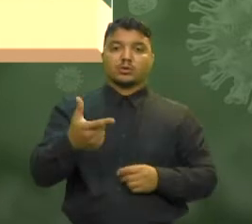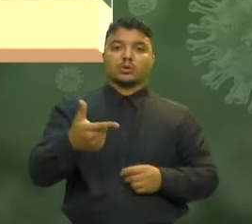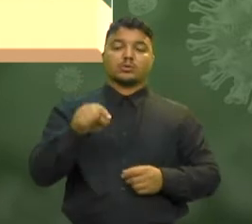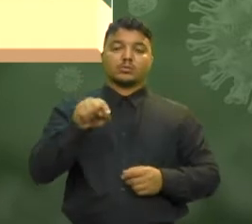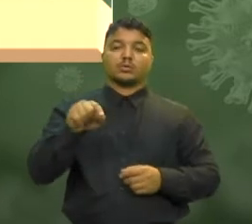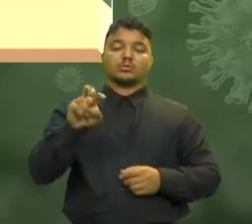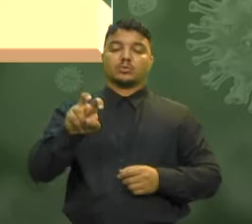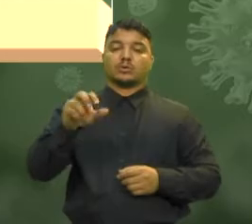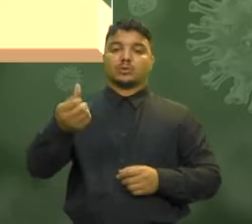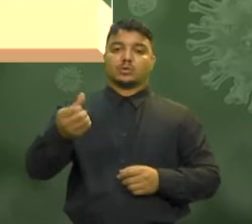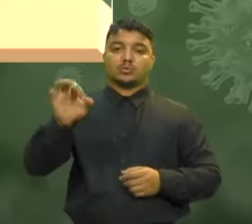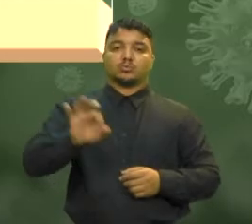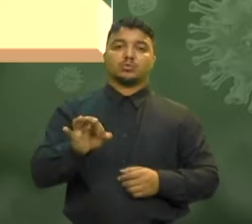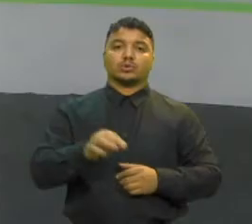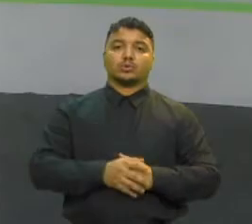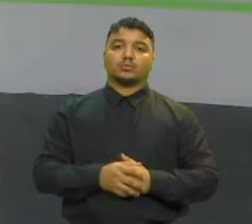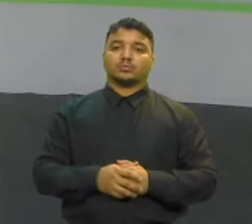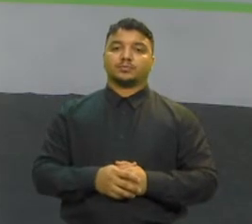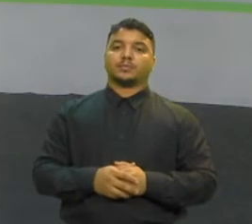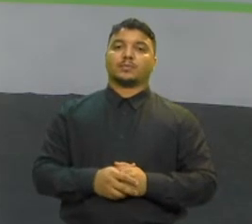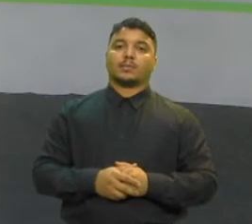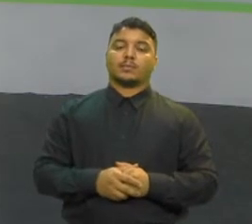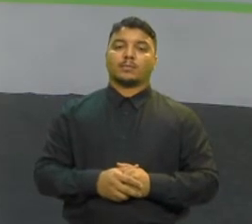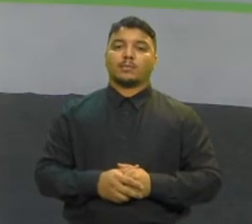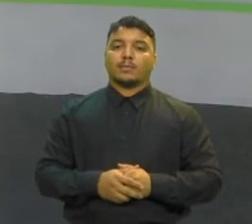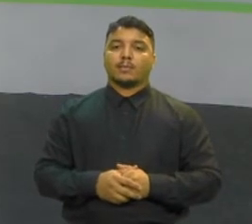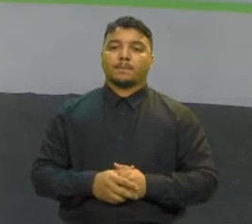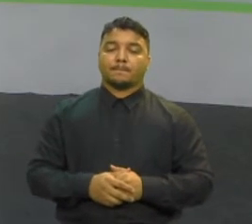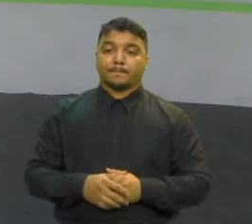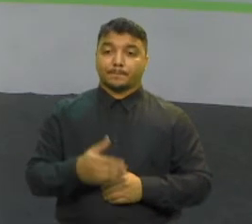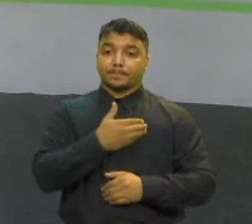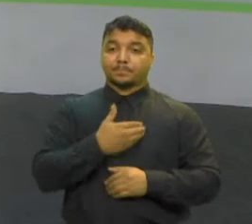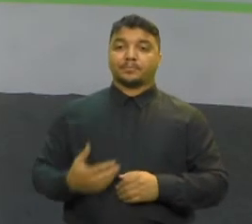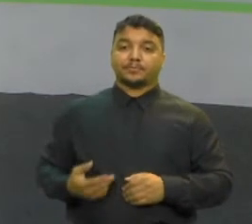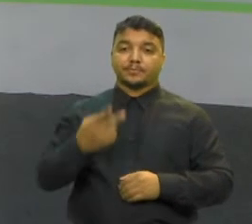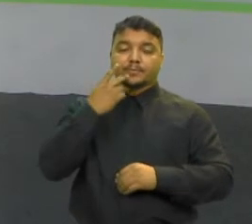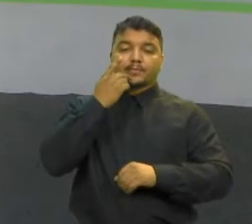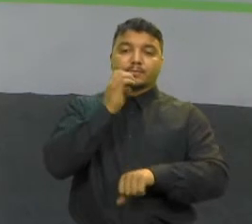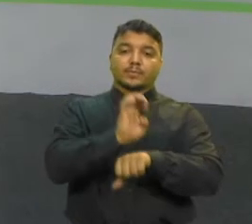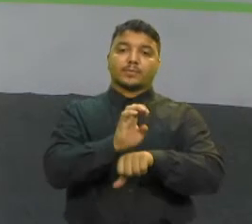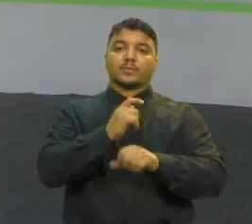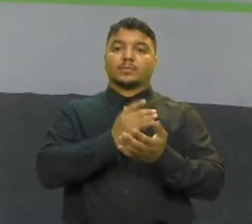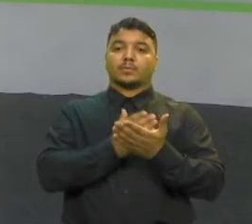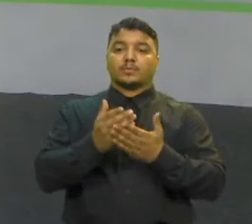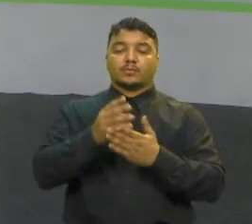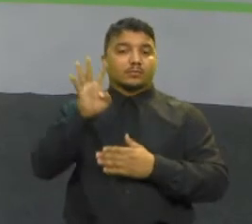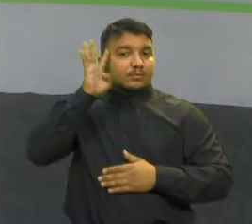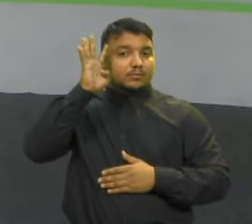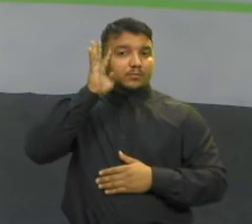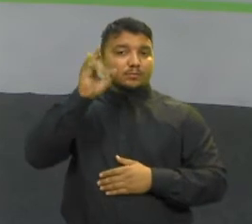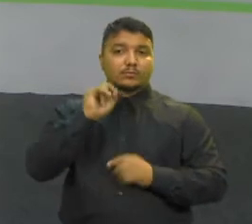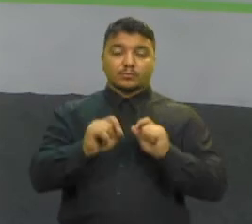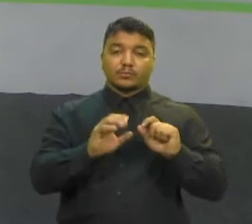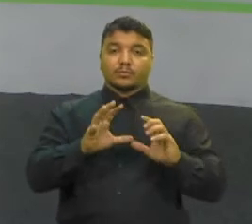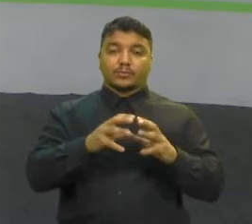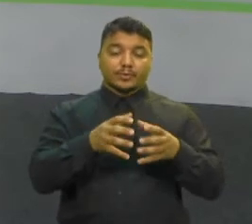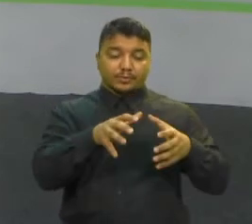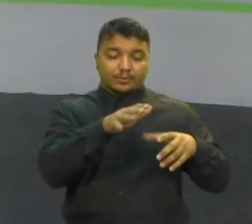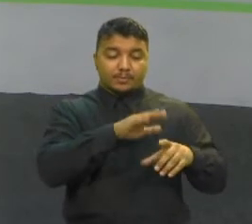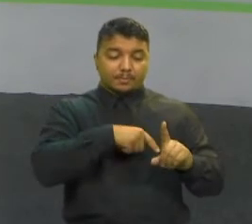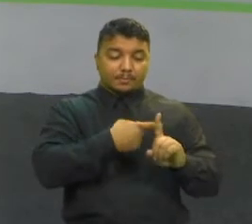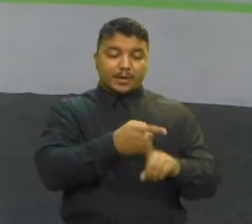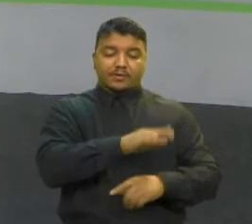,56% O Governo do Estado inaugurou nesta quarta-feira o Complexo Mais Infância